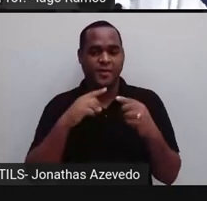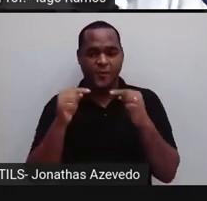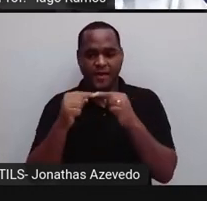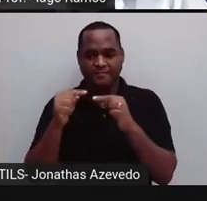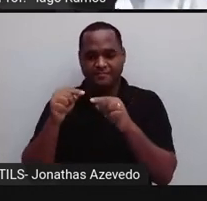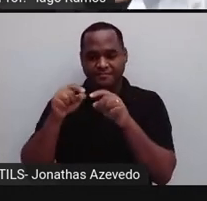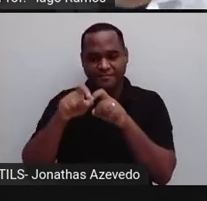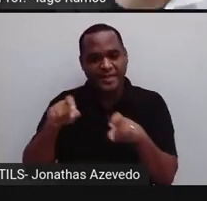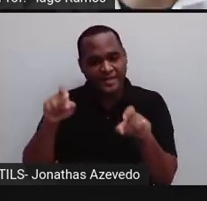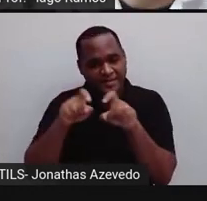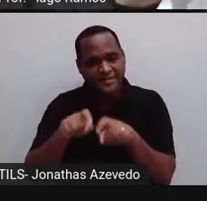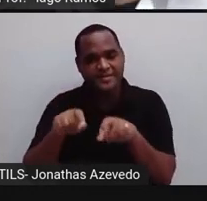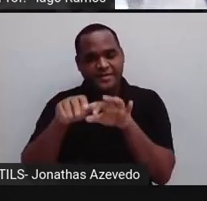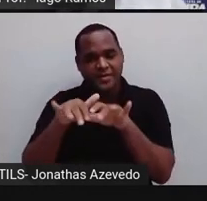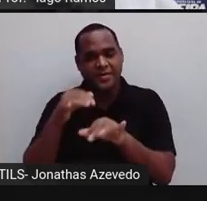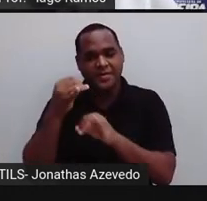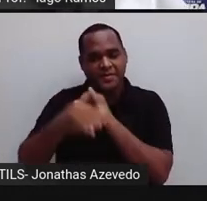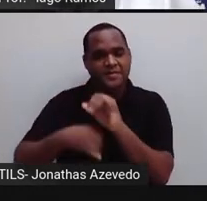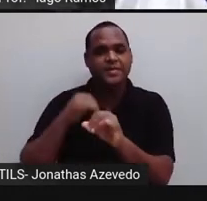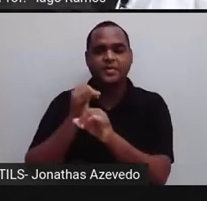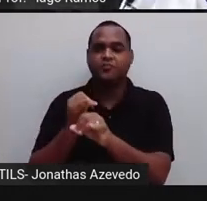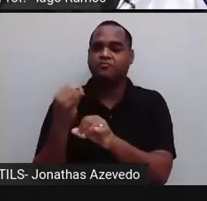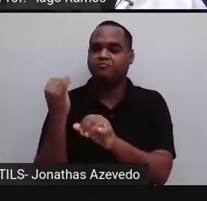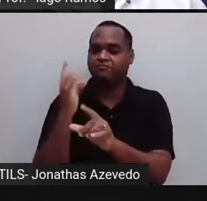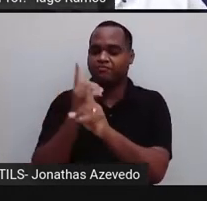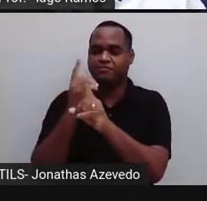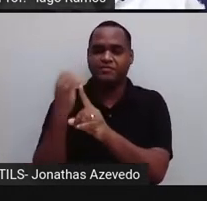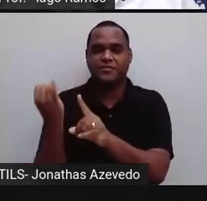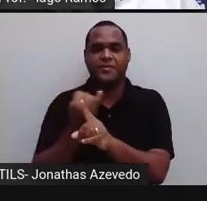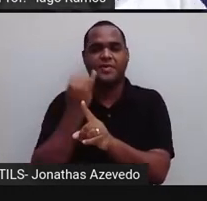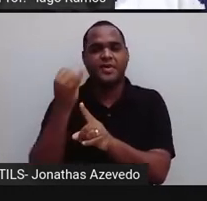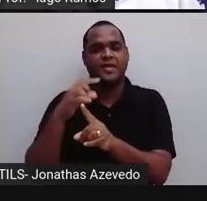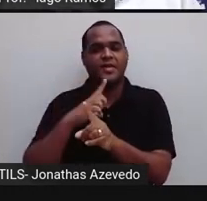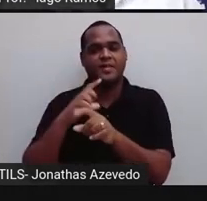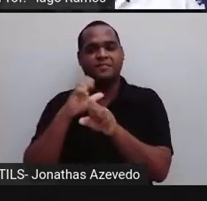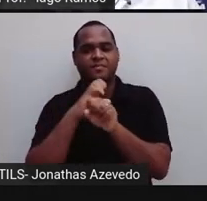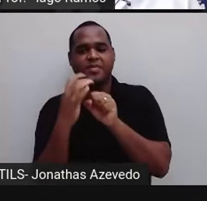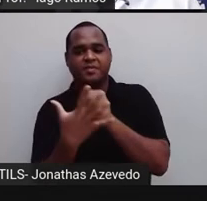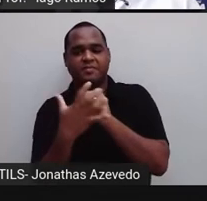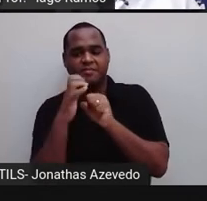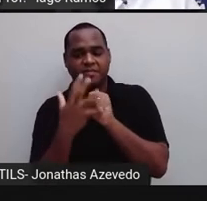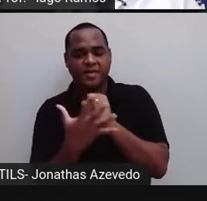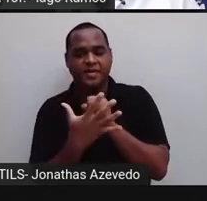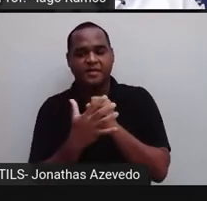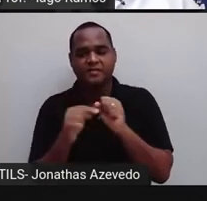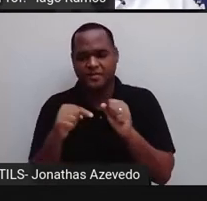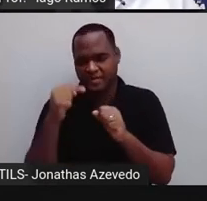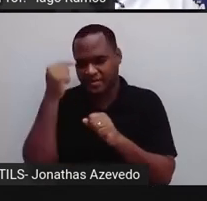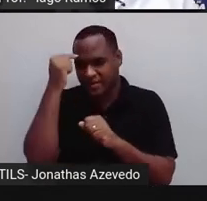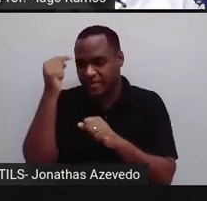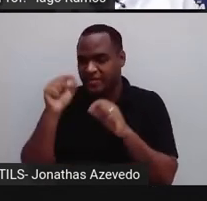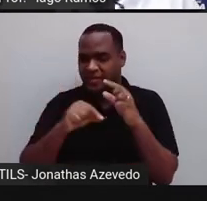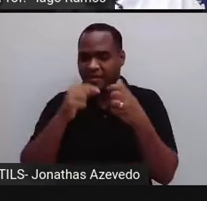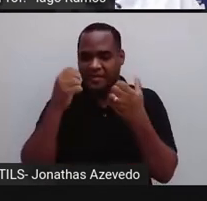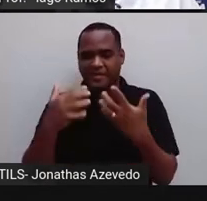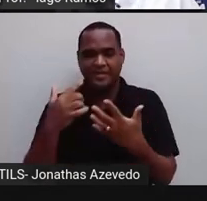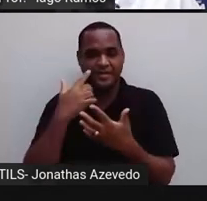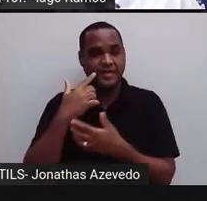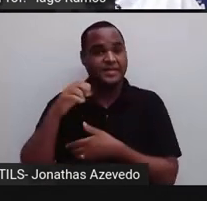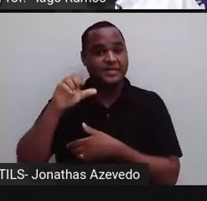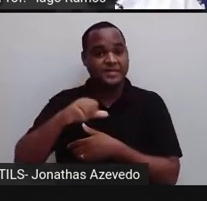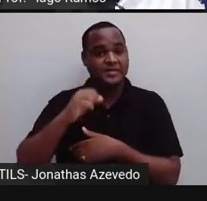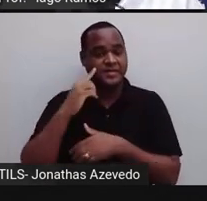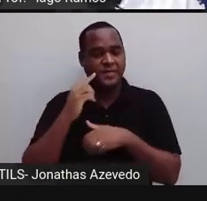internet, achei uma notícia interessante. Em tempos de pandemia, você tem ideia de quão pequeno é um vírus?